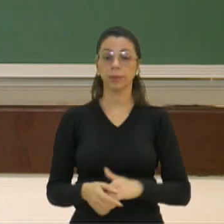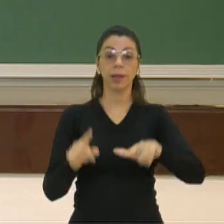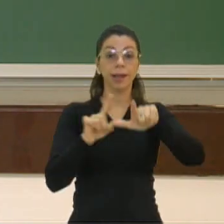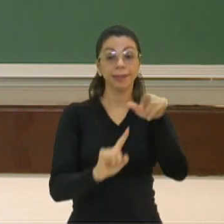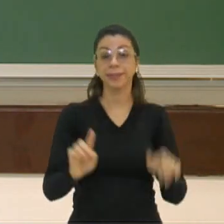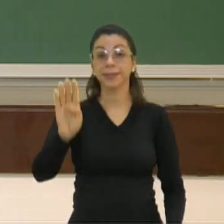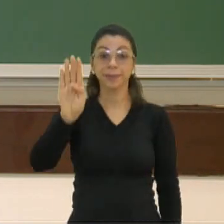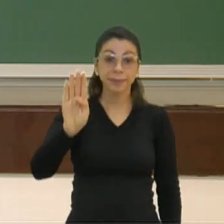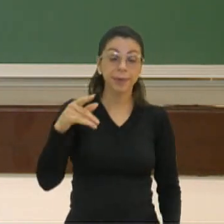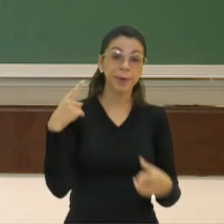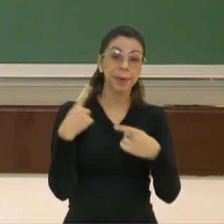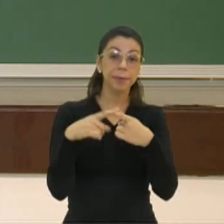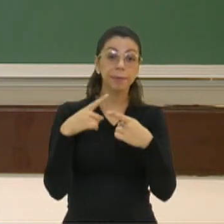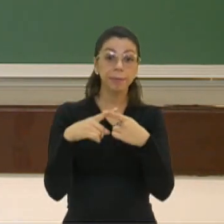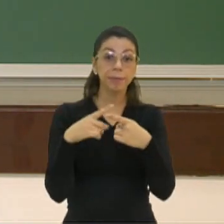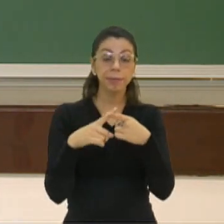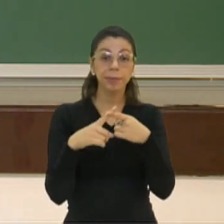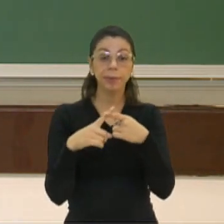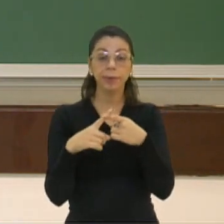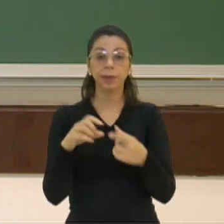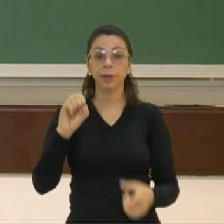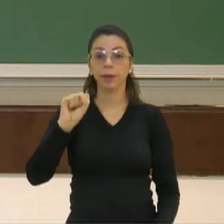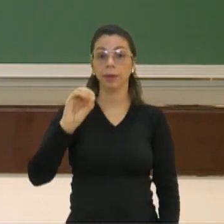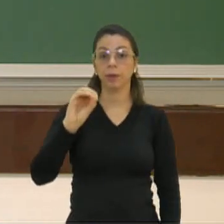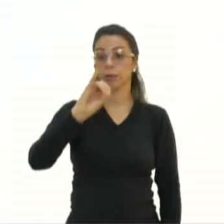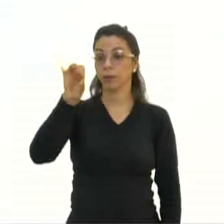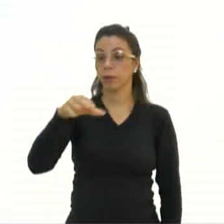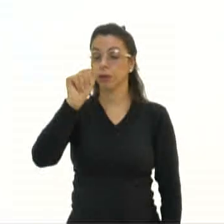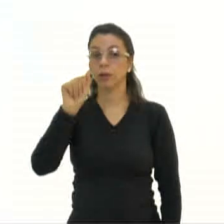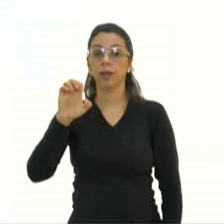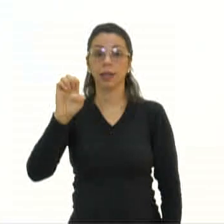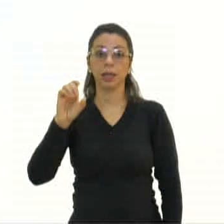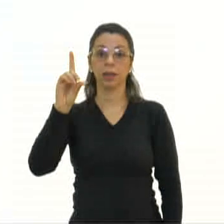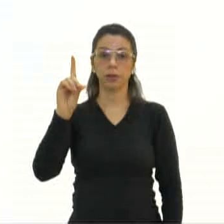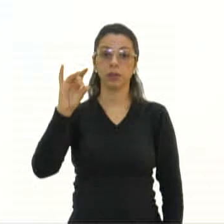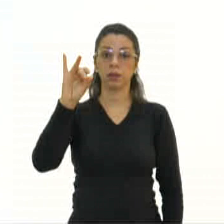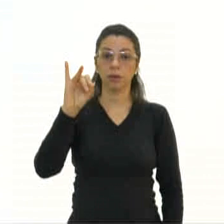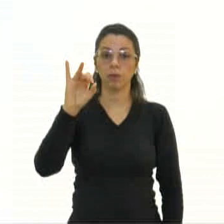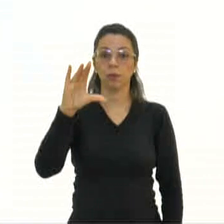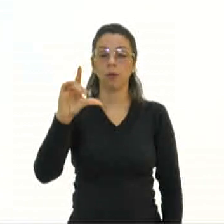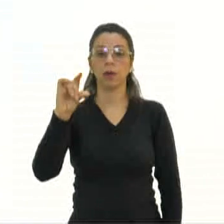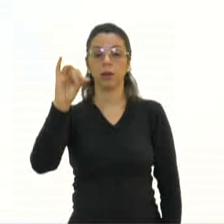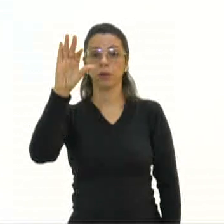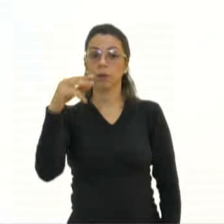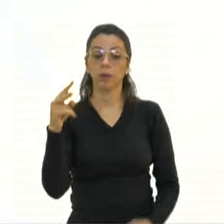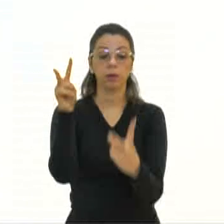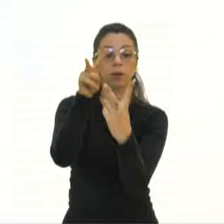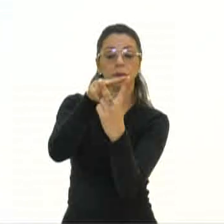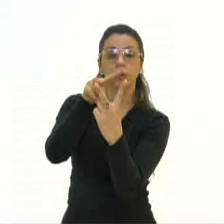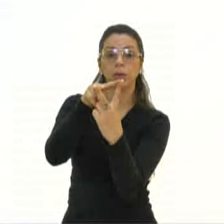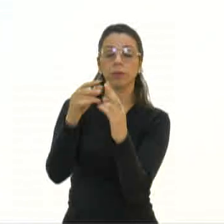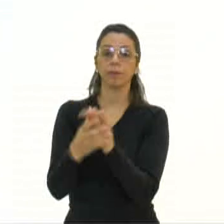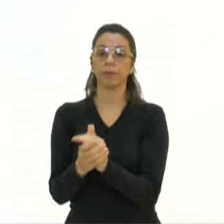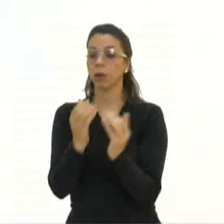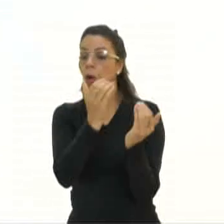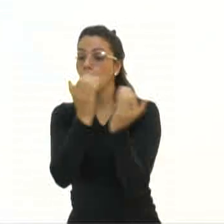caso, é a letra B. Porque a soja é uma eudicotiledônea. Ela tem dois cotiledones. O milho é